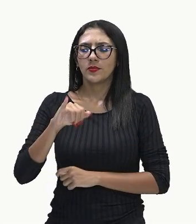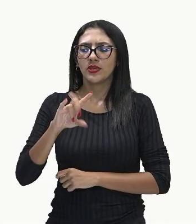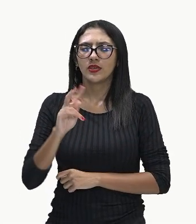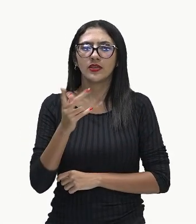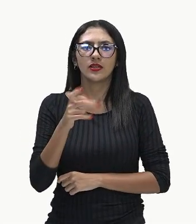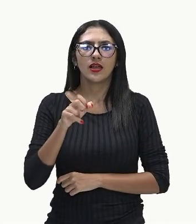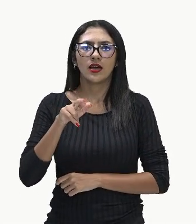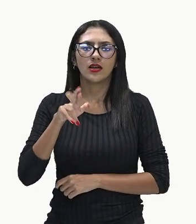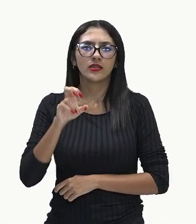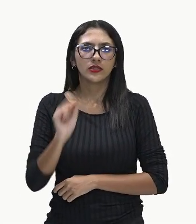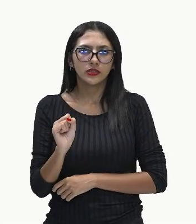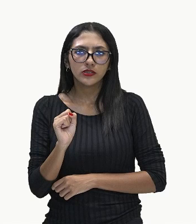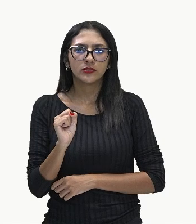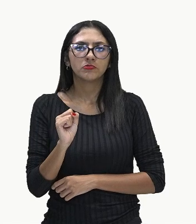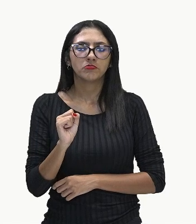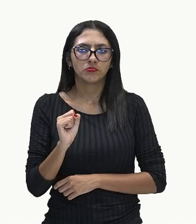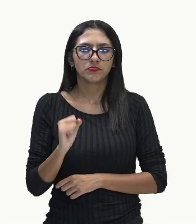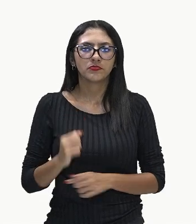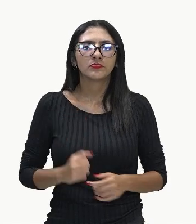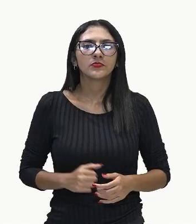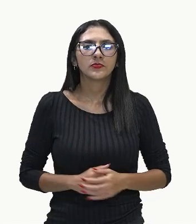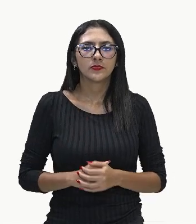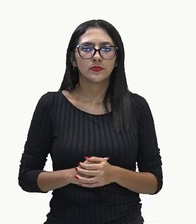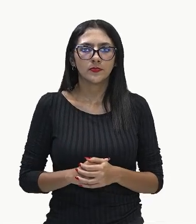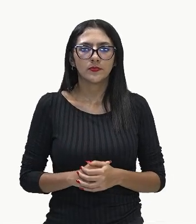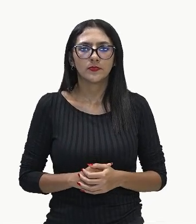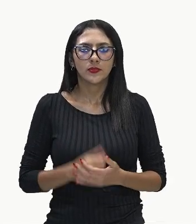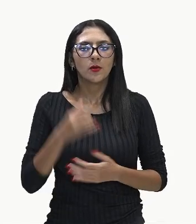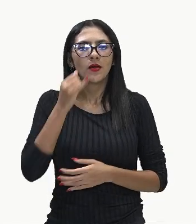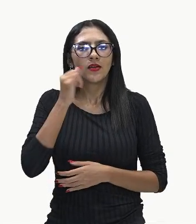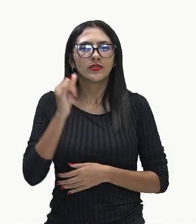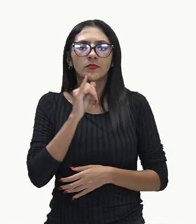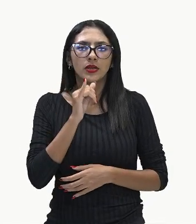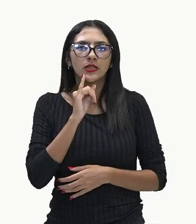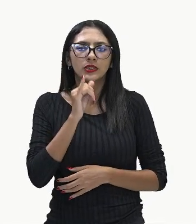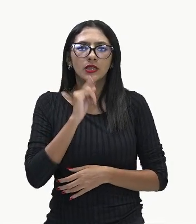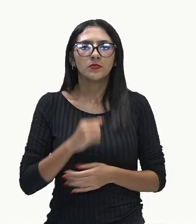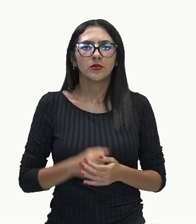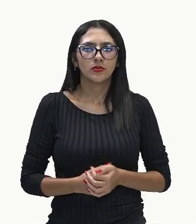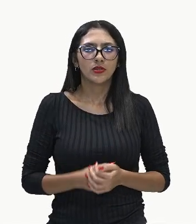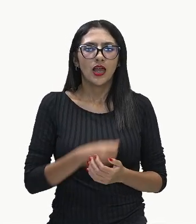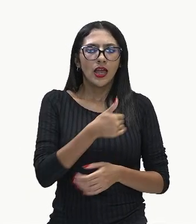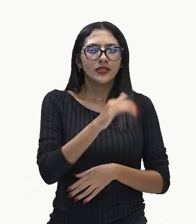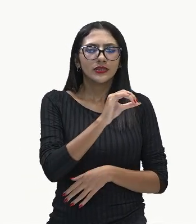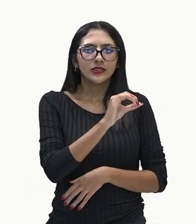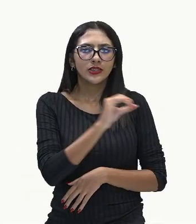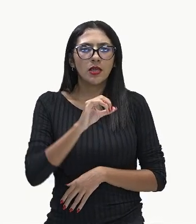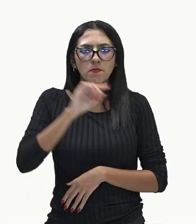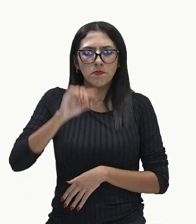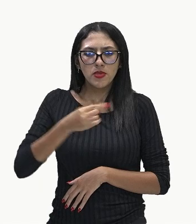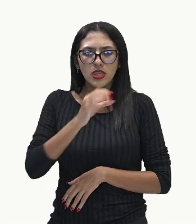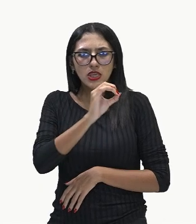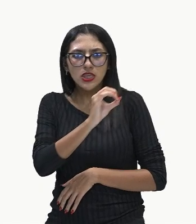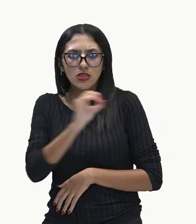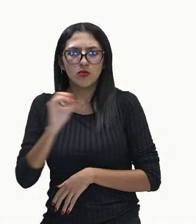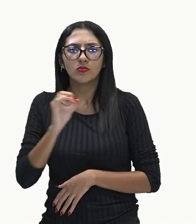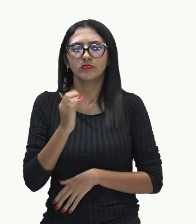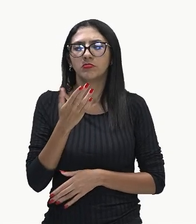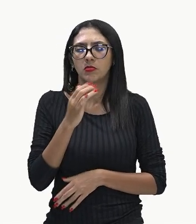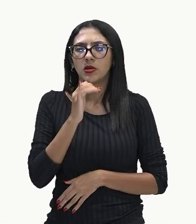unidades, então, para que a gente não escreva ali um monte de zero, a gente sabe que se for 100,